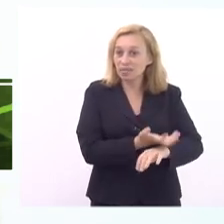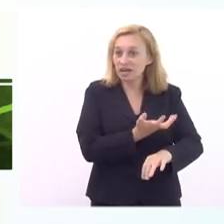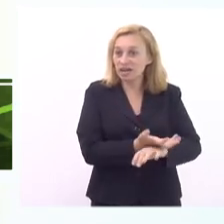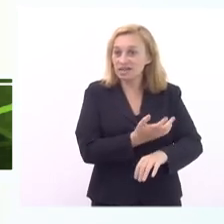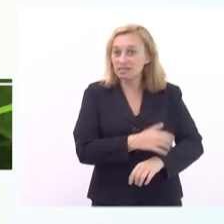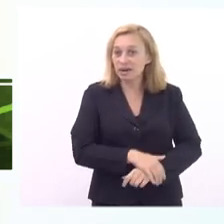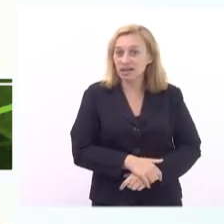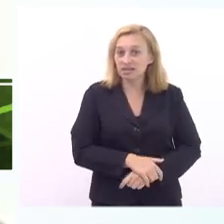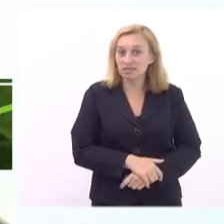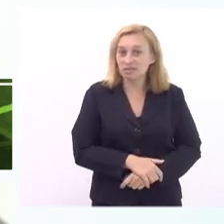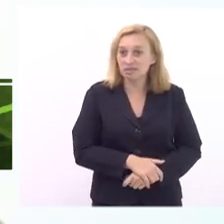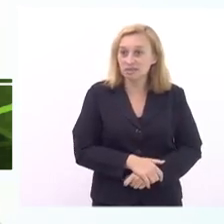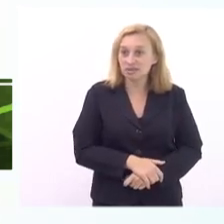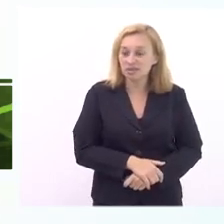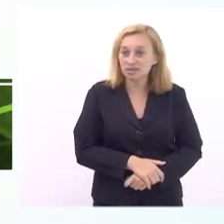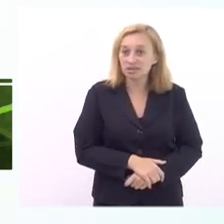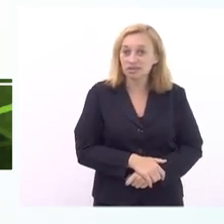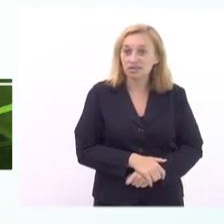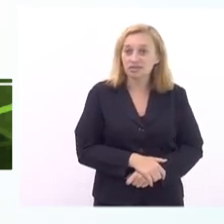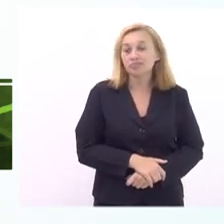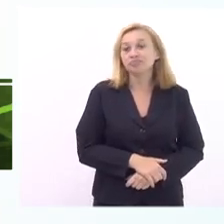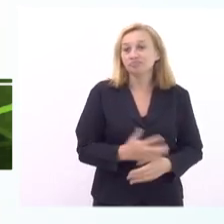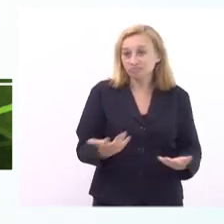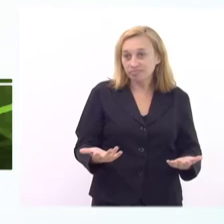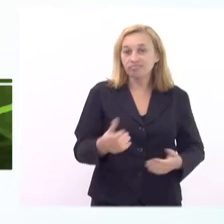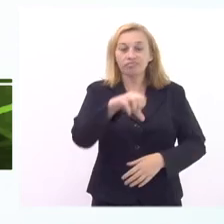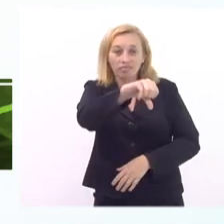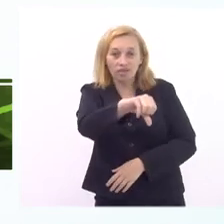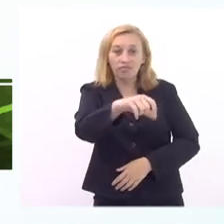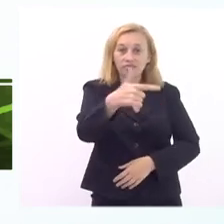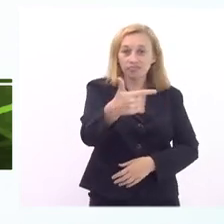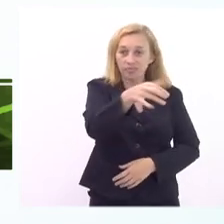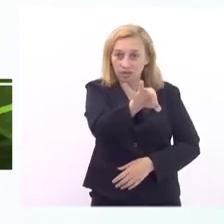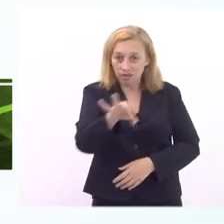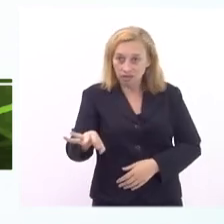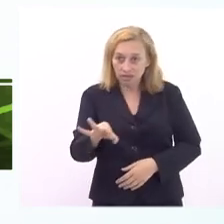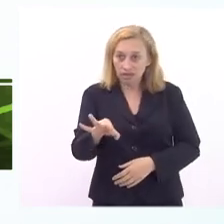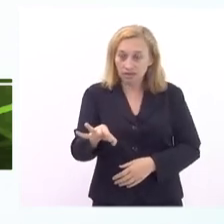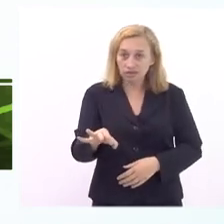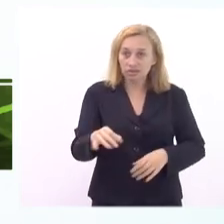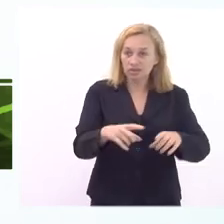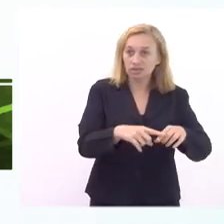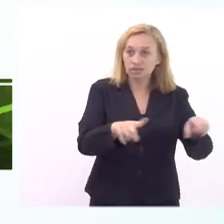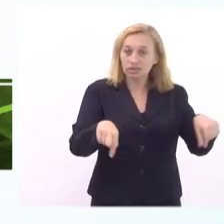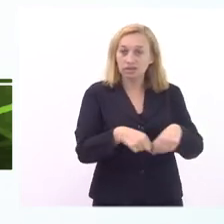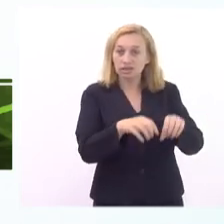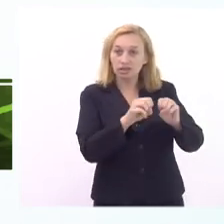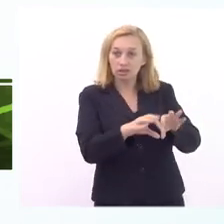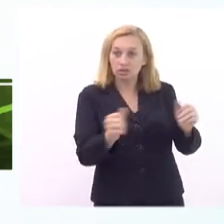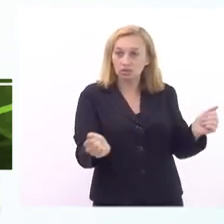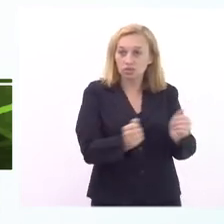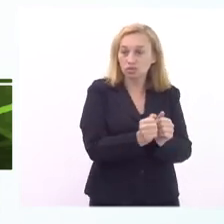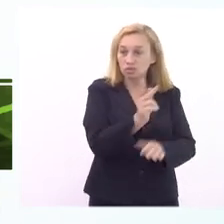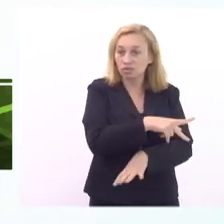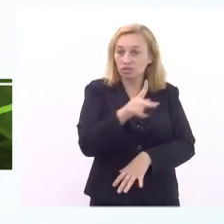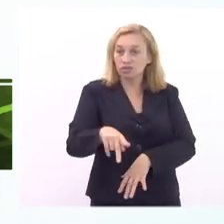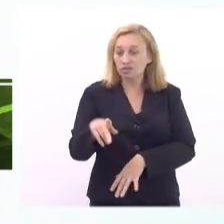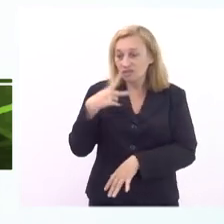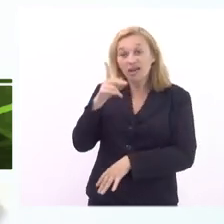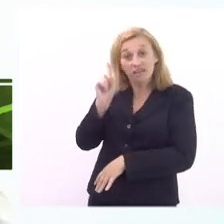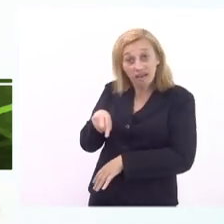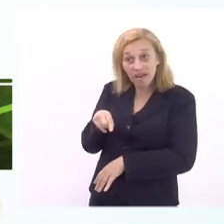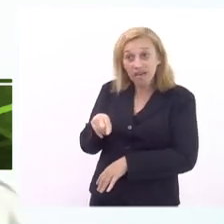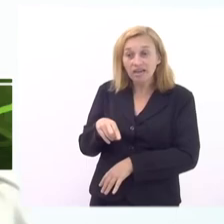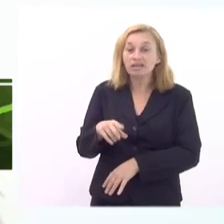ou duas disciplinas que estão sem professor quando tem 92% das turmas com professor o que a gente está falando é disso